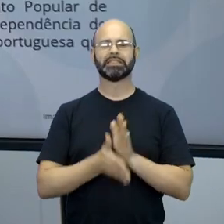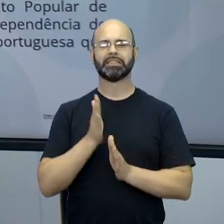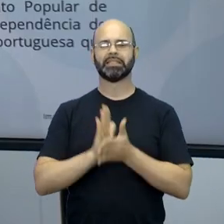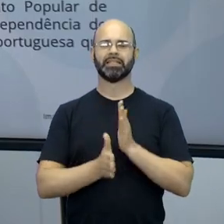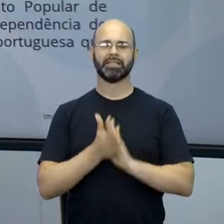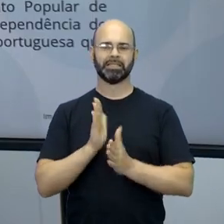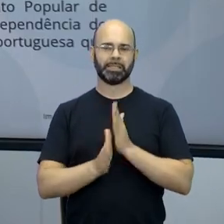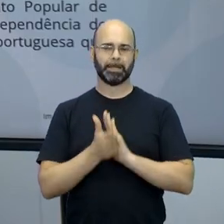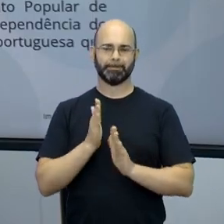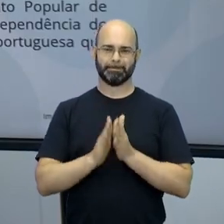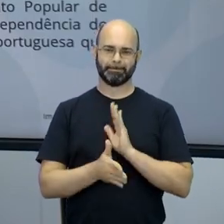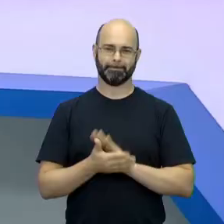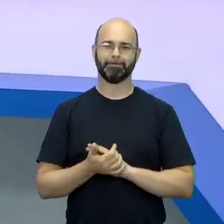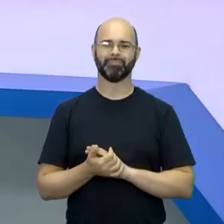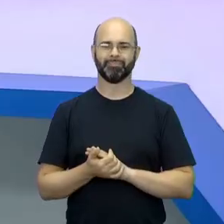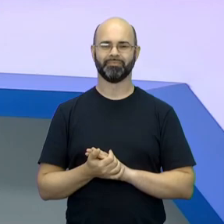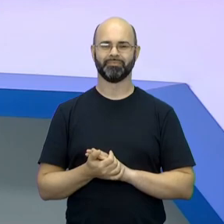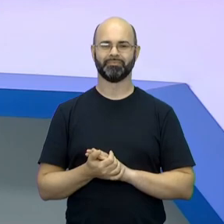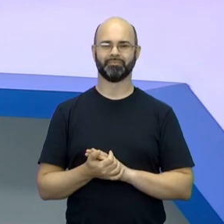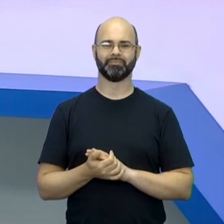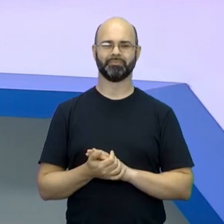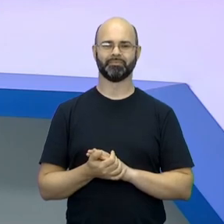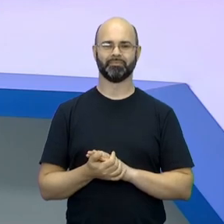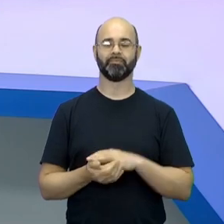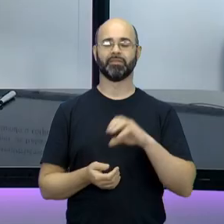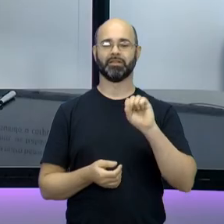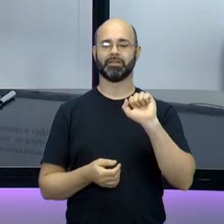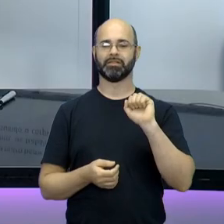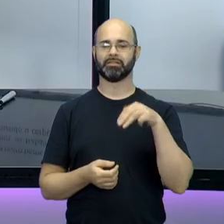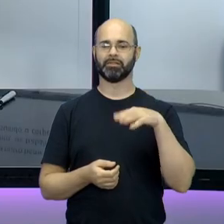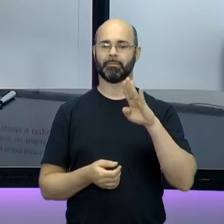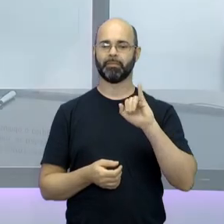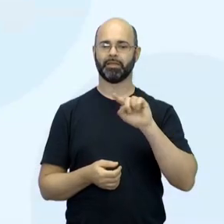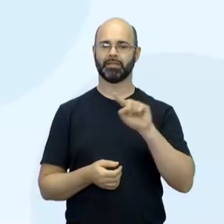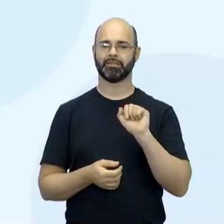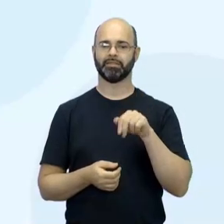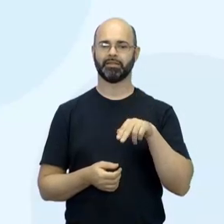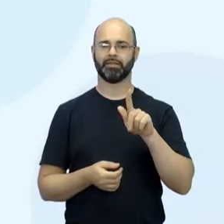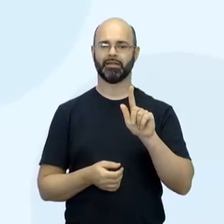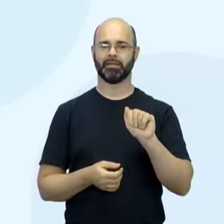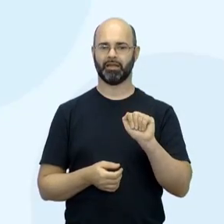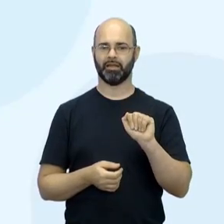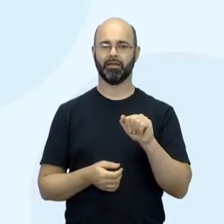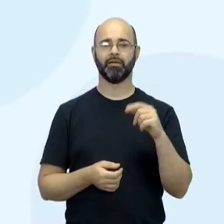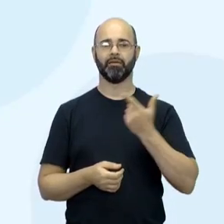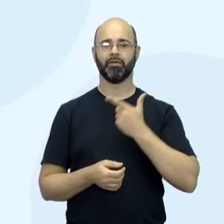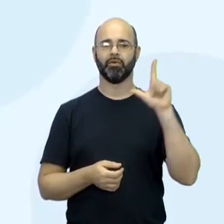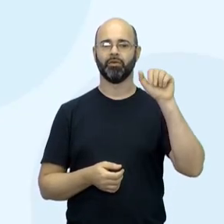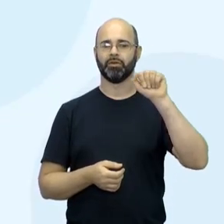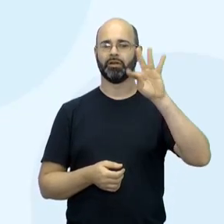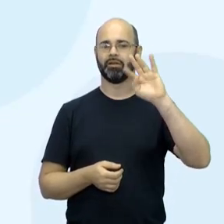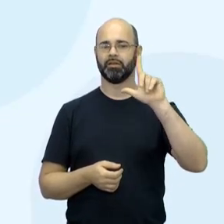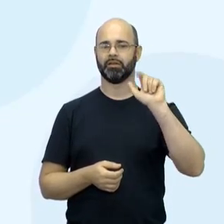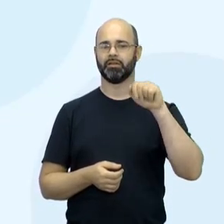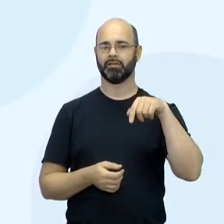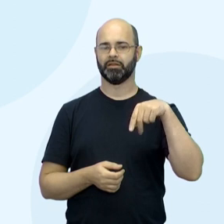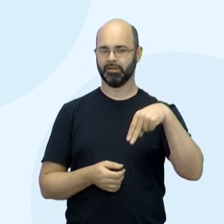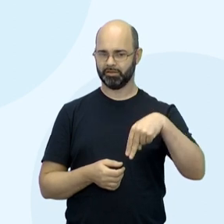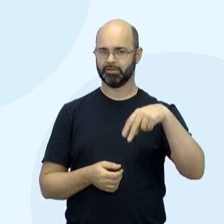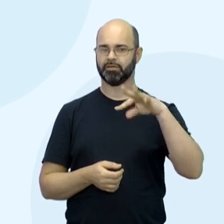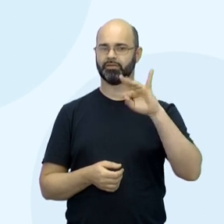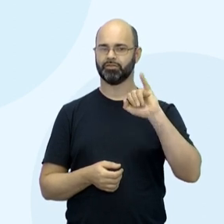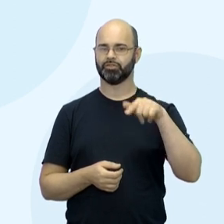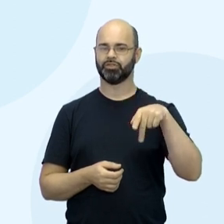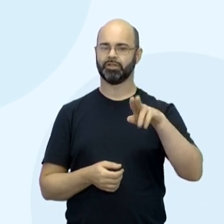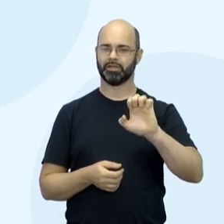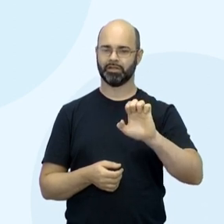lutando pela independência. Sambizanga, assista. Esse aqui, Atlantique, gente, eu assisti e é um filme que ele... Eu